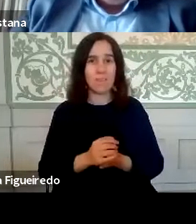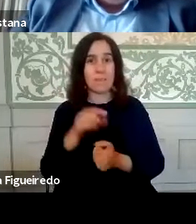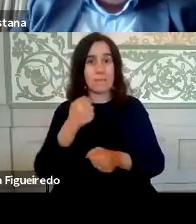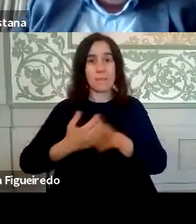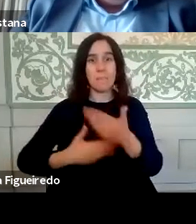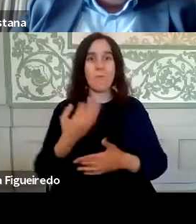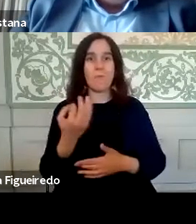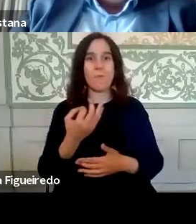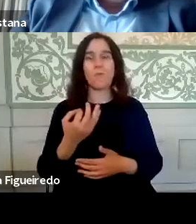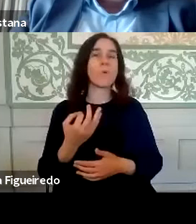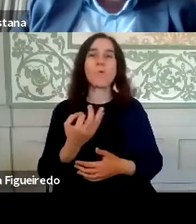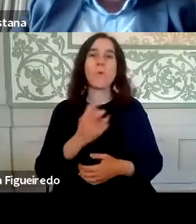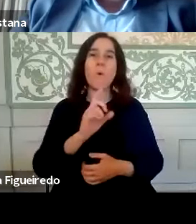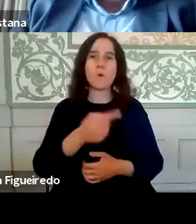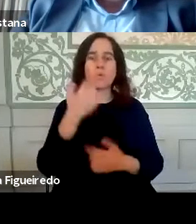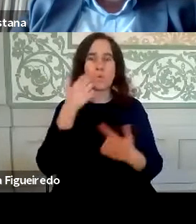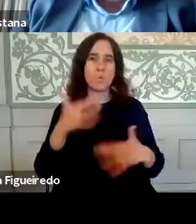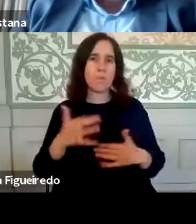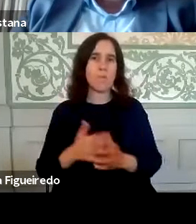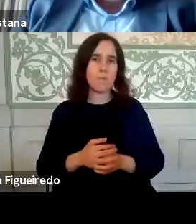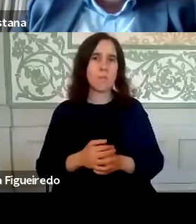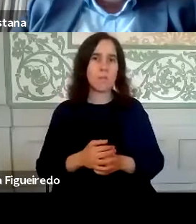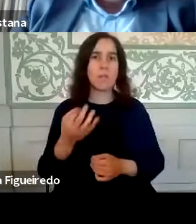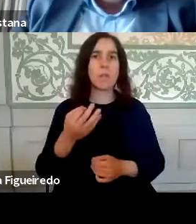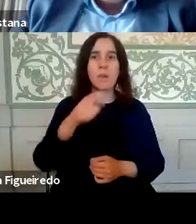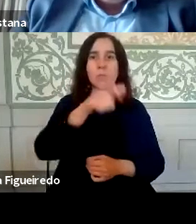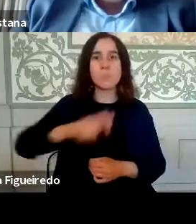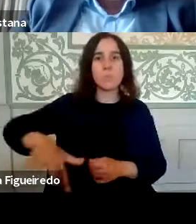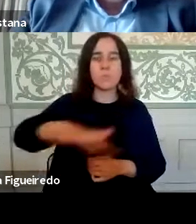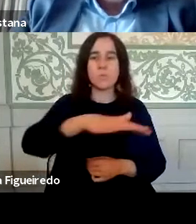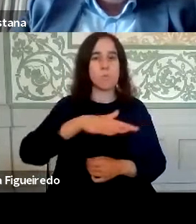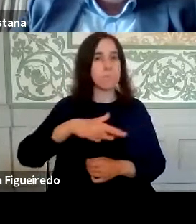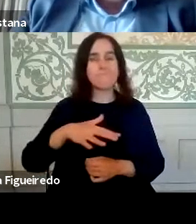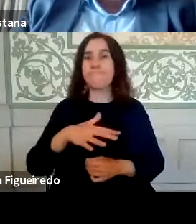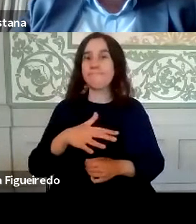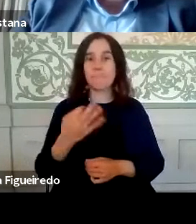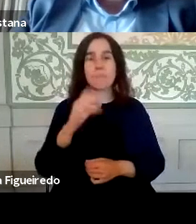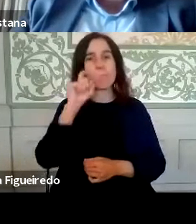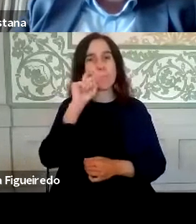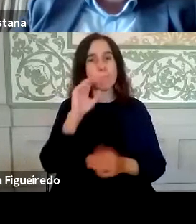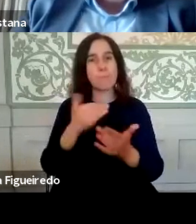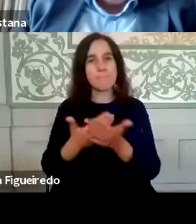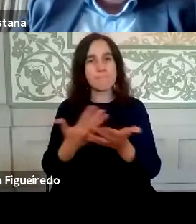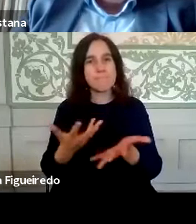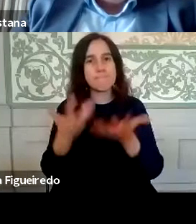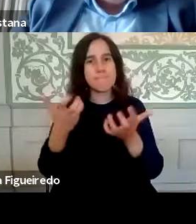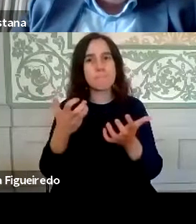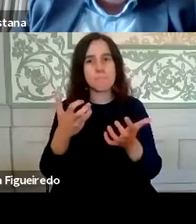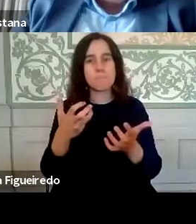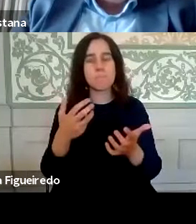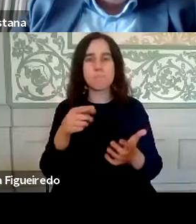feito foi notável na medida em que as pessoas não o quiseram, quiseram garantir que não havia quebras de serviço quando